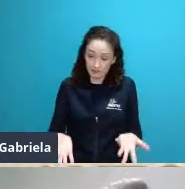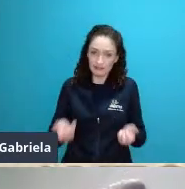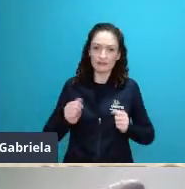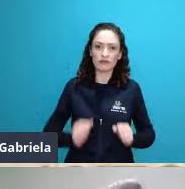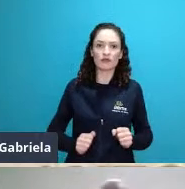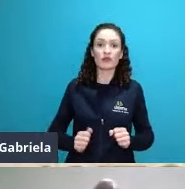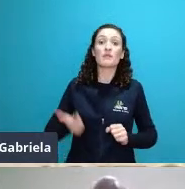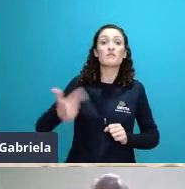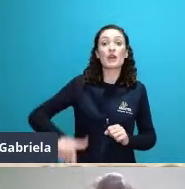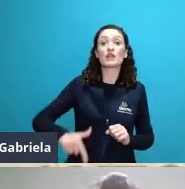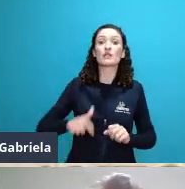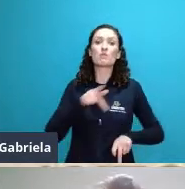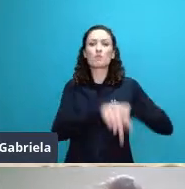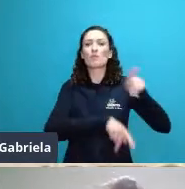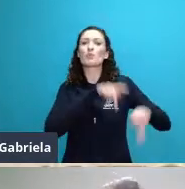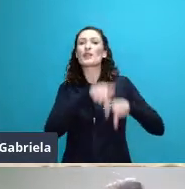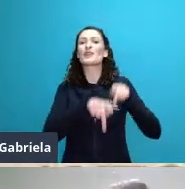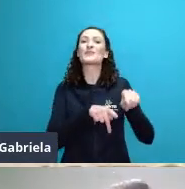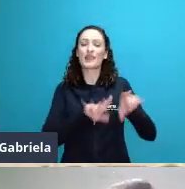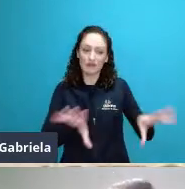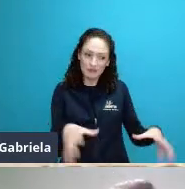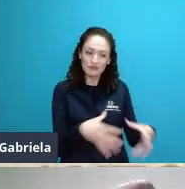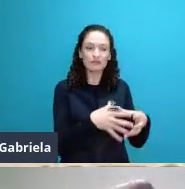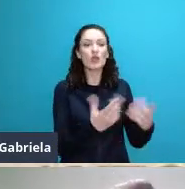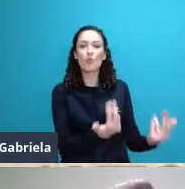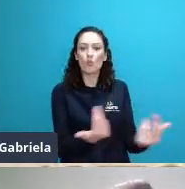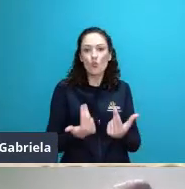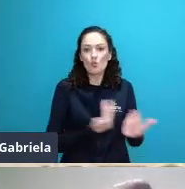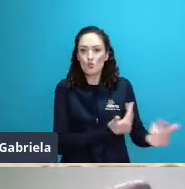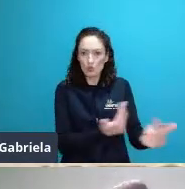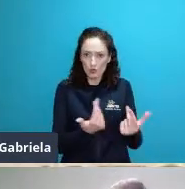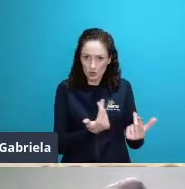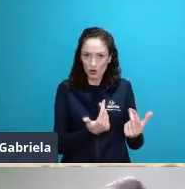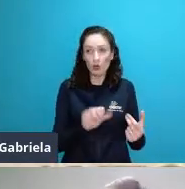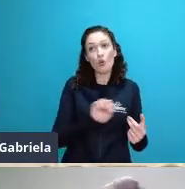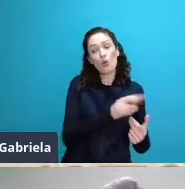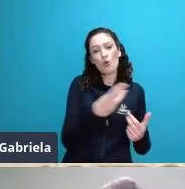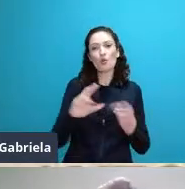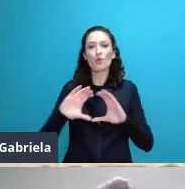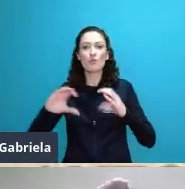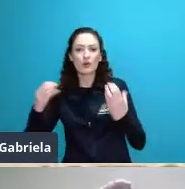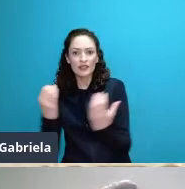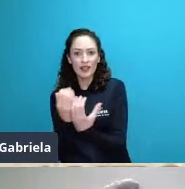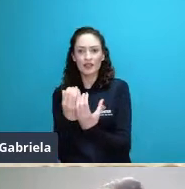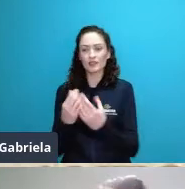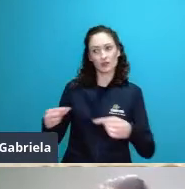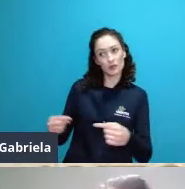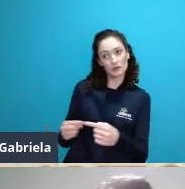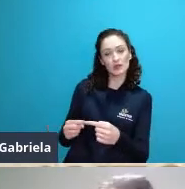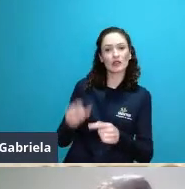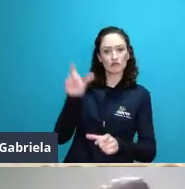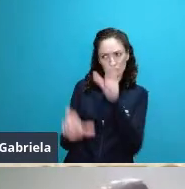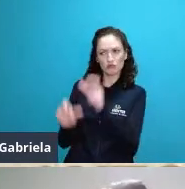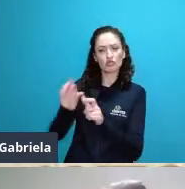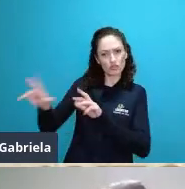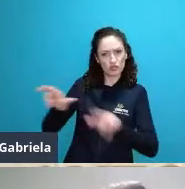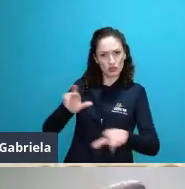ou o que é uma comunidade que são diferentes espécies que coexistem em um dado espaço em um dado tempo